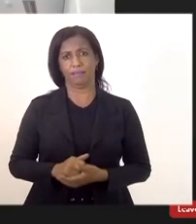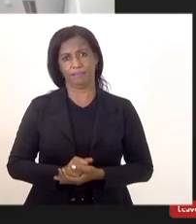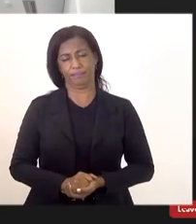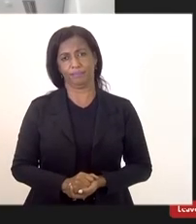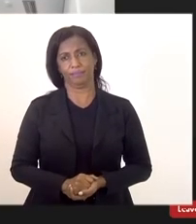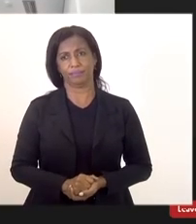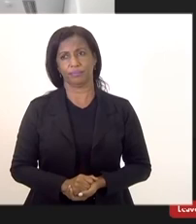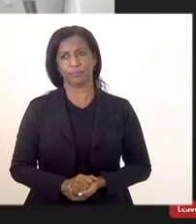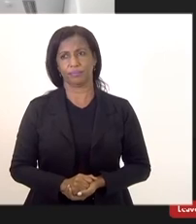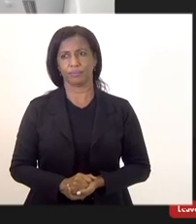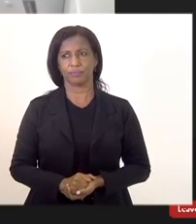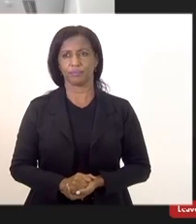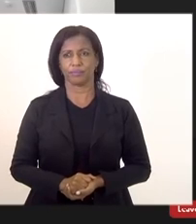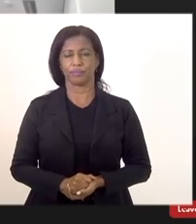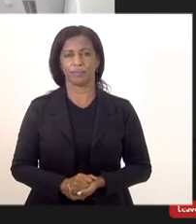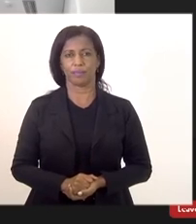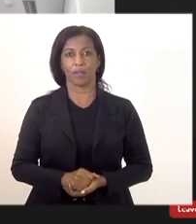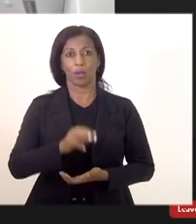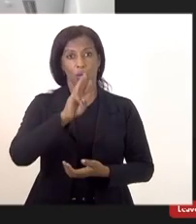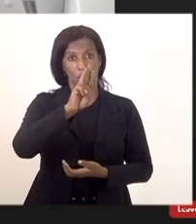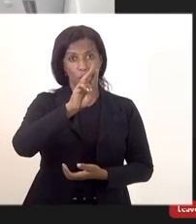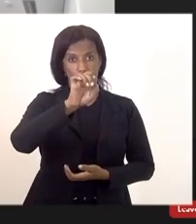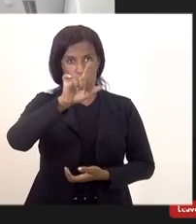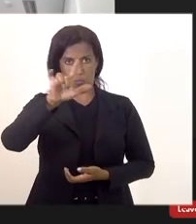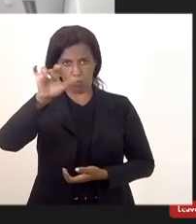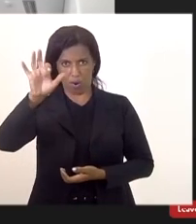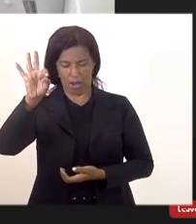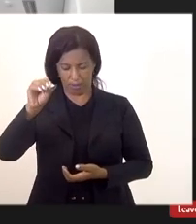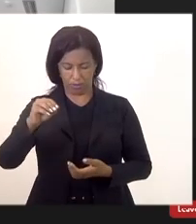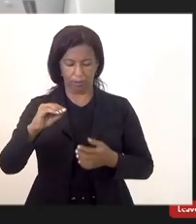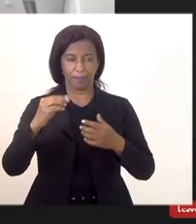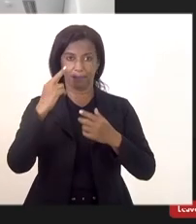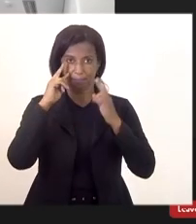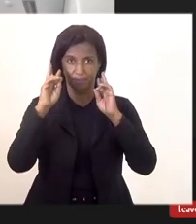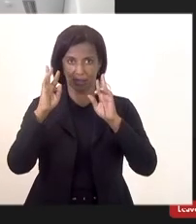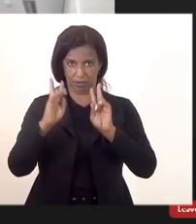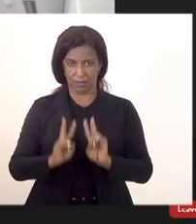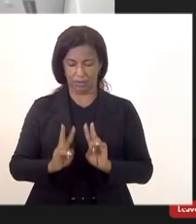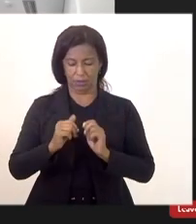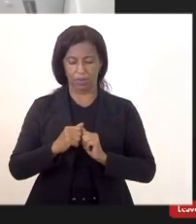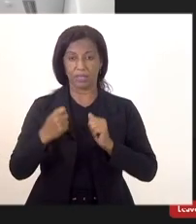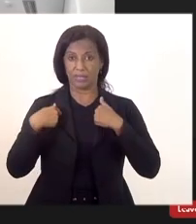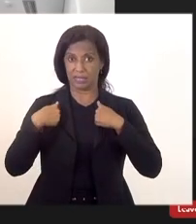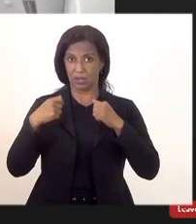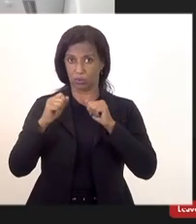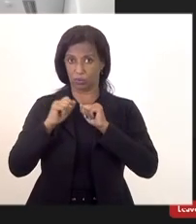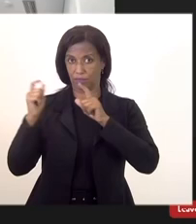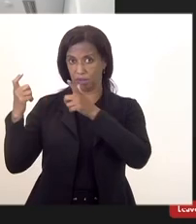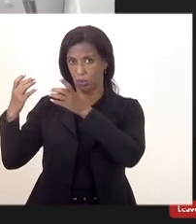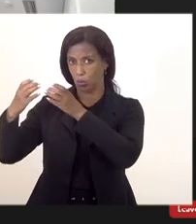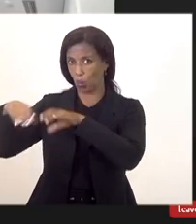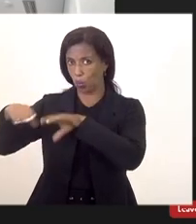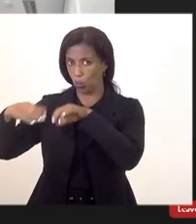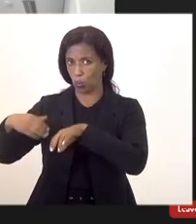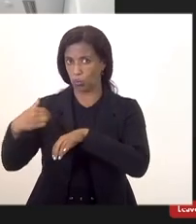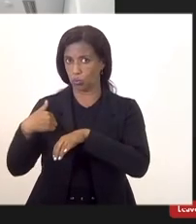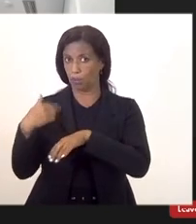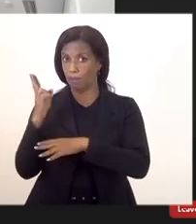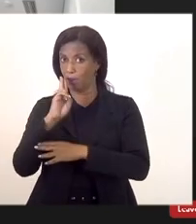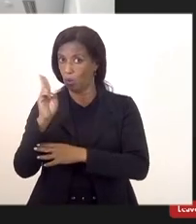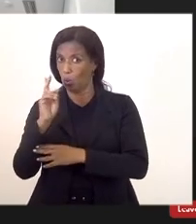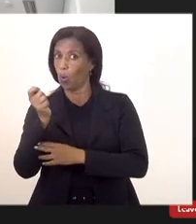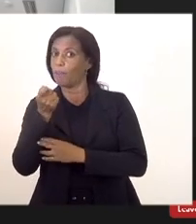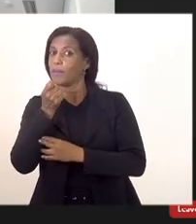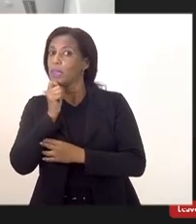Wellington se eu tô fazendo um concurso e meu nome não sai publicado no diário oficial eu vou notificar